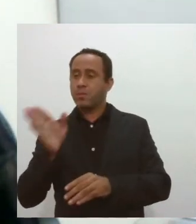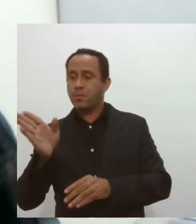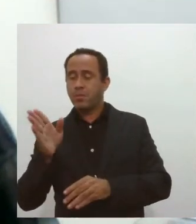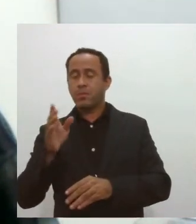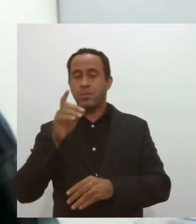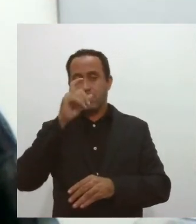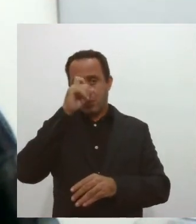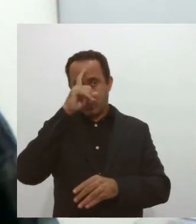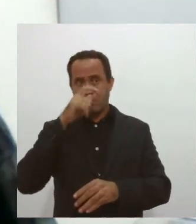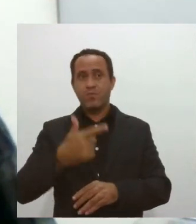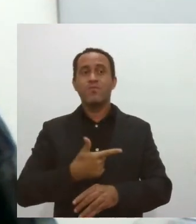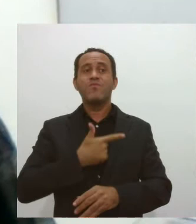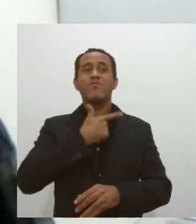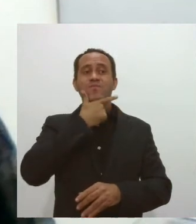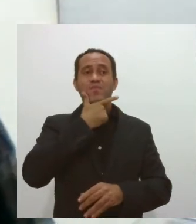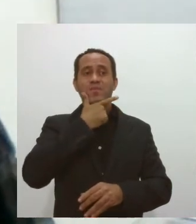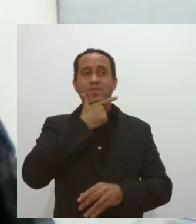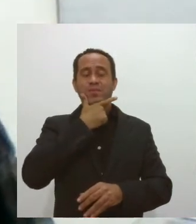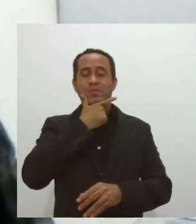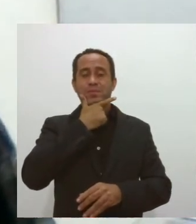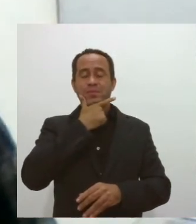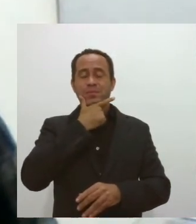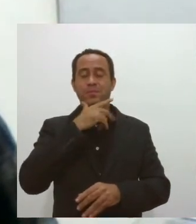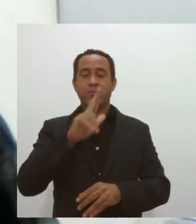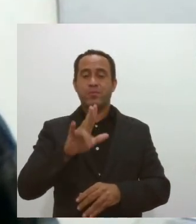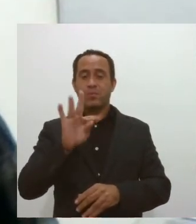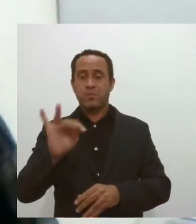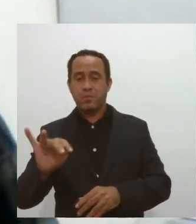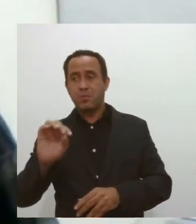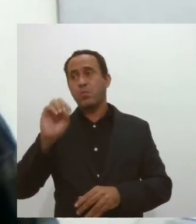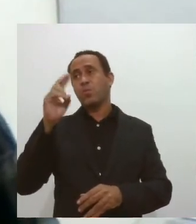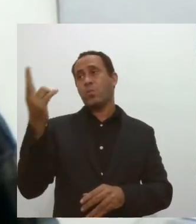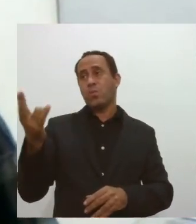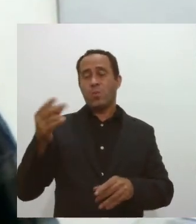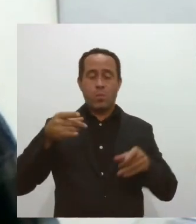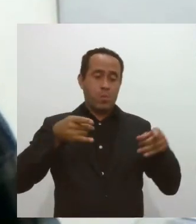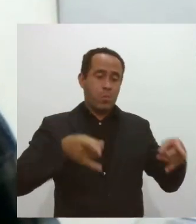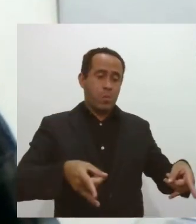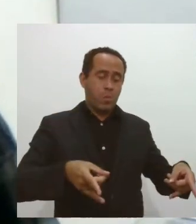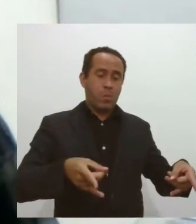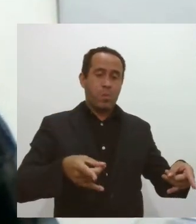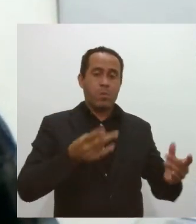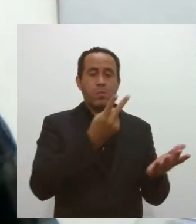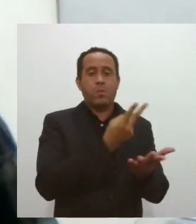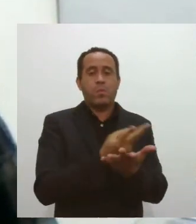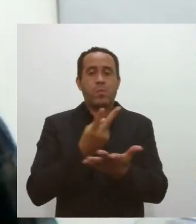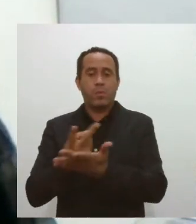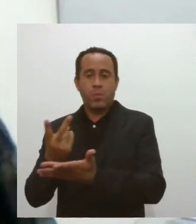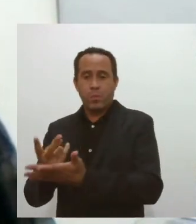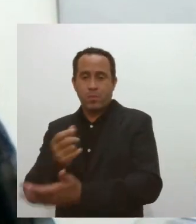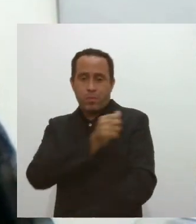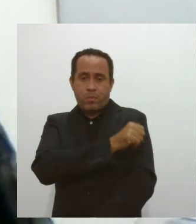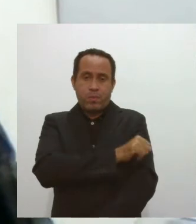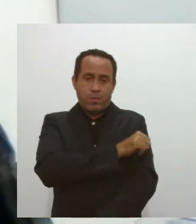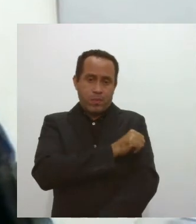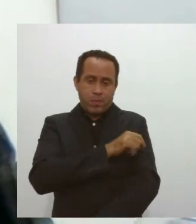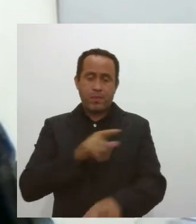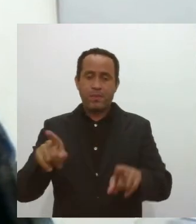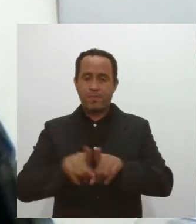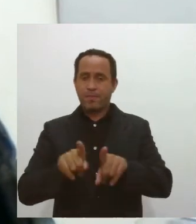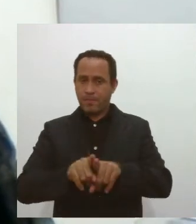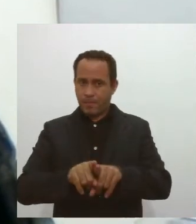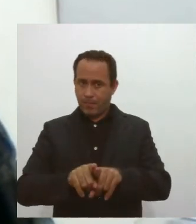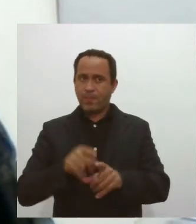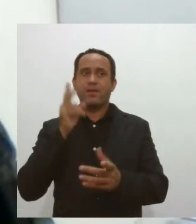vaga de leitos, sejam eles de UTI ou leitos de enfermaria e os casos de óbitos, esses